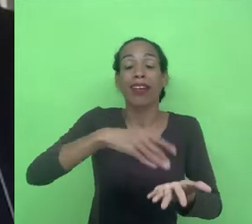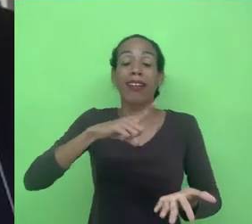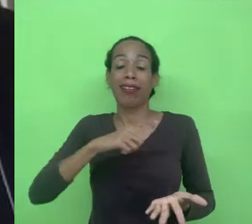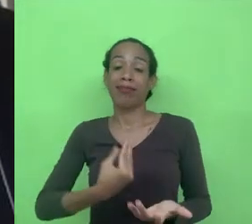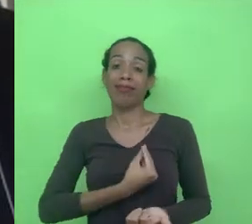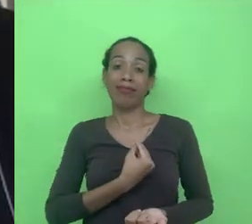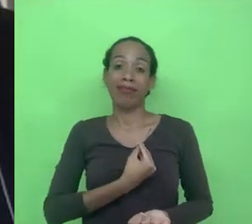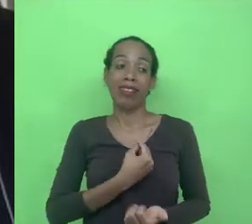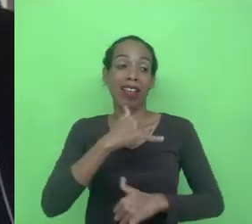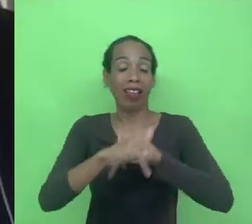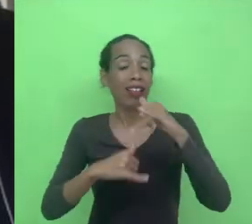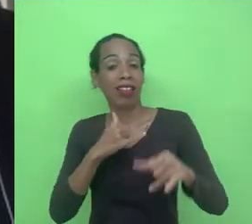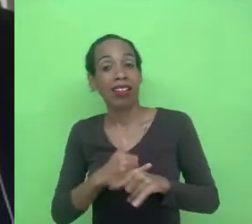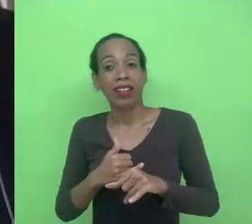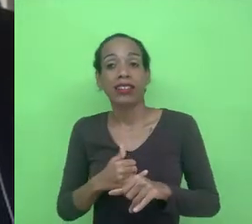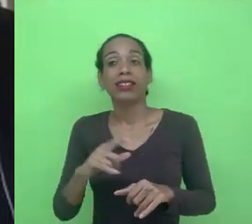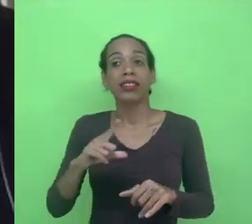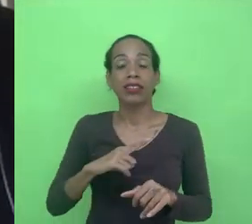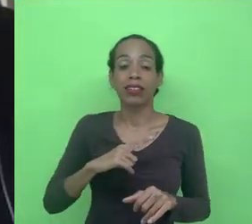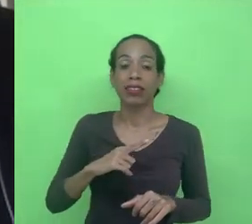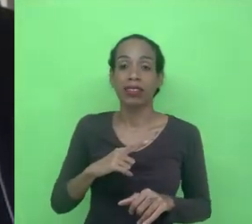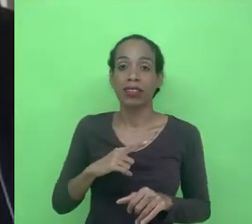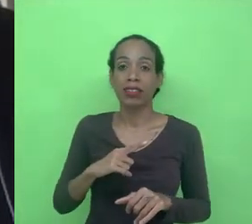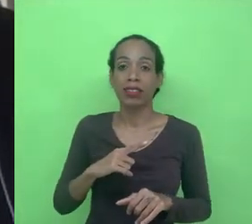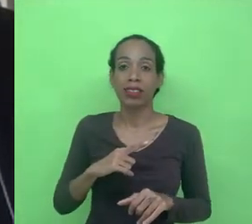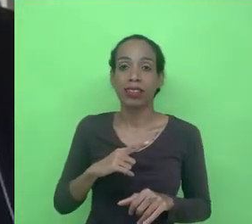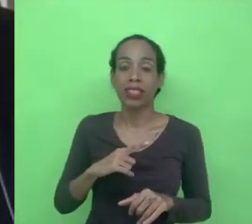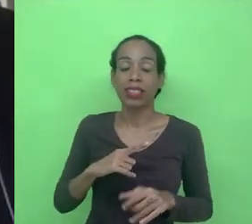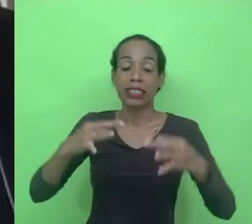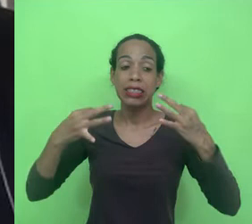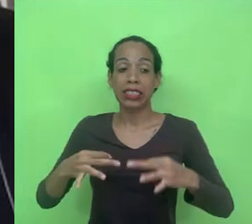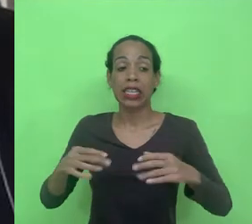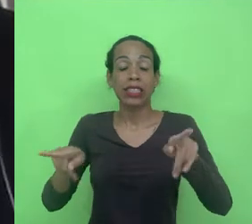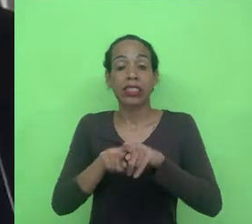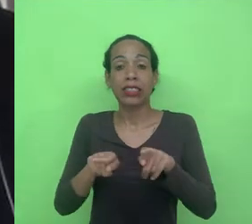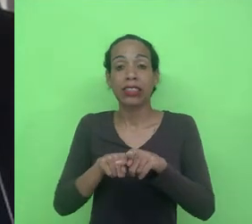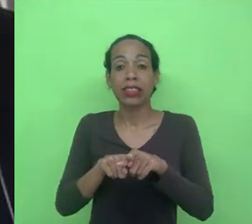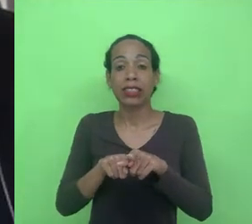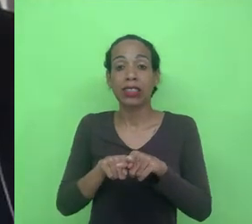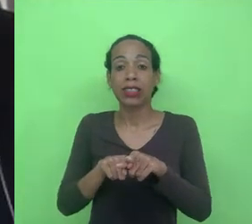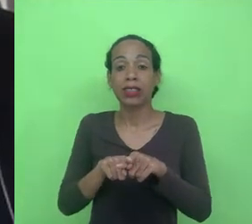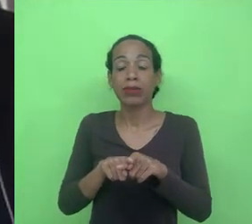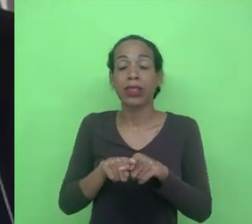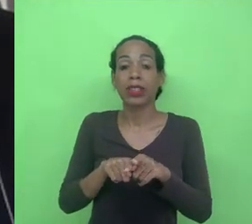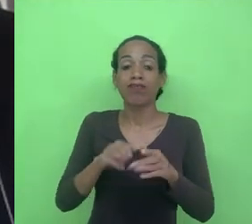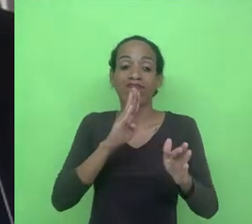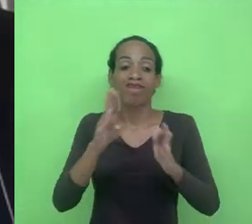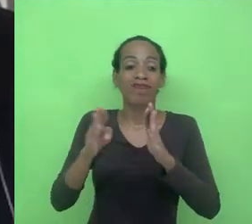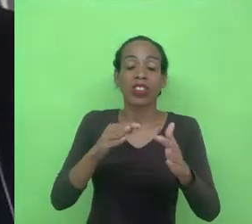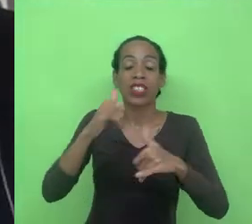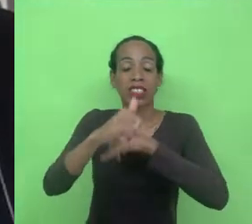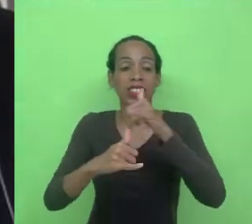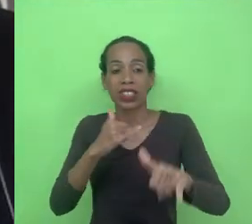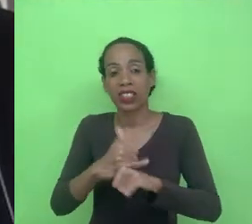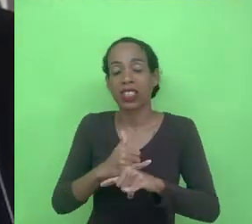tecnologia elas são de certa forma também objetos são objetos tecnológicos são objetos